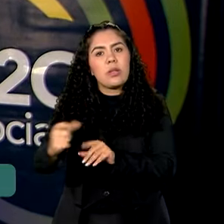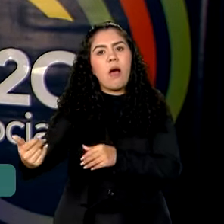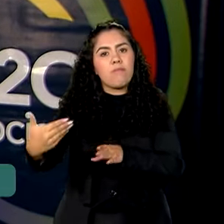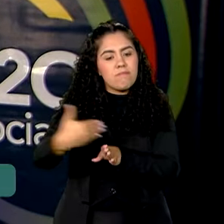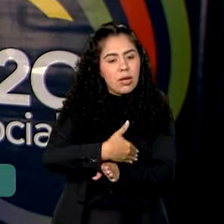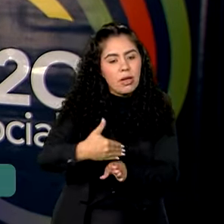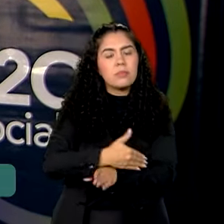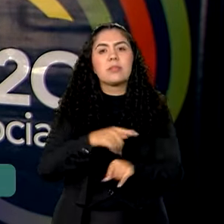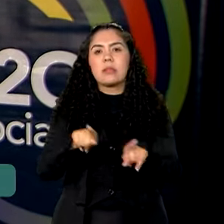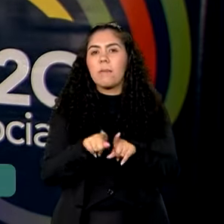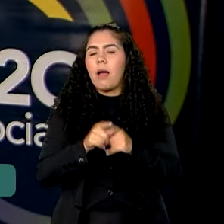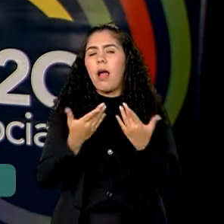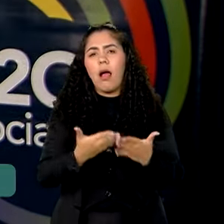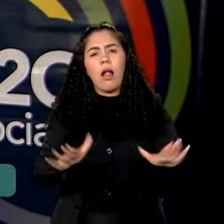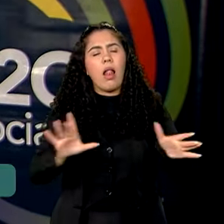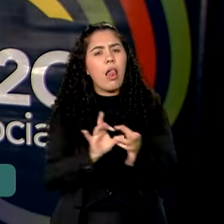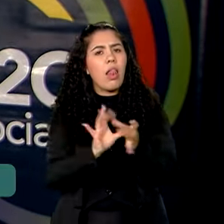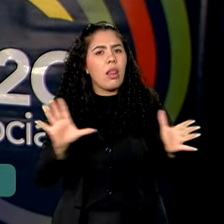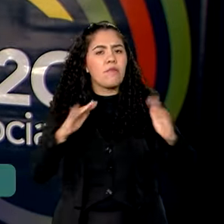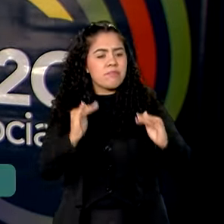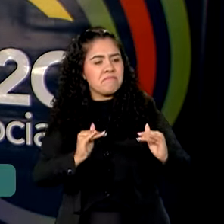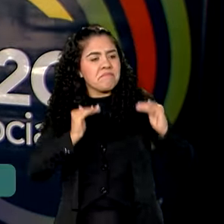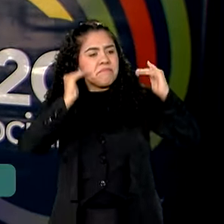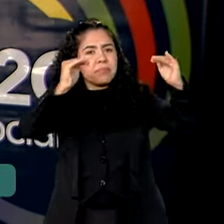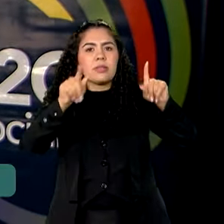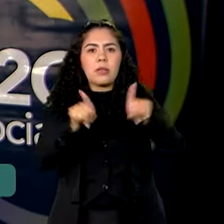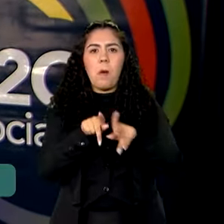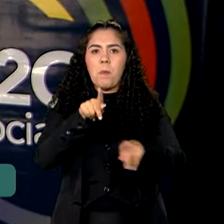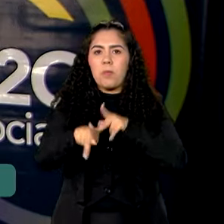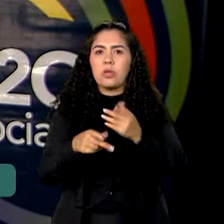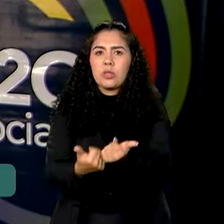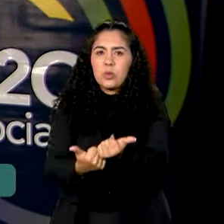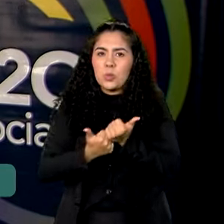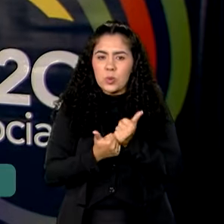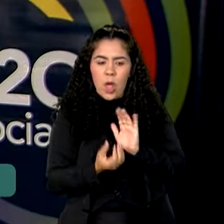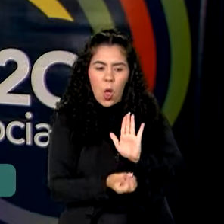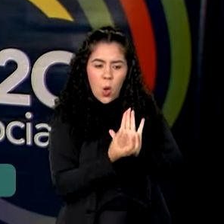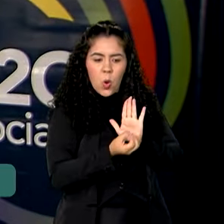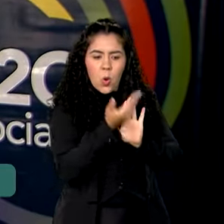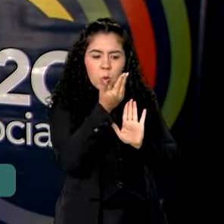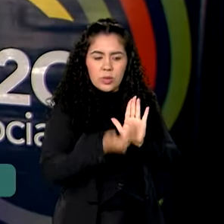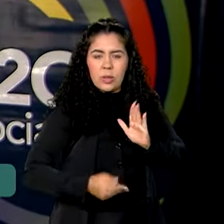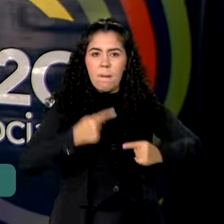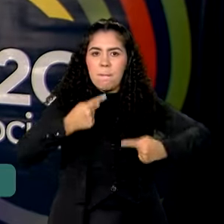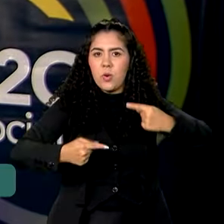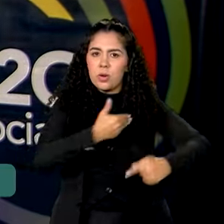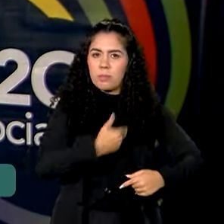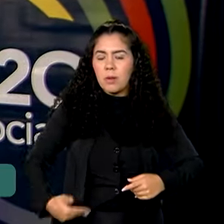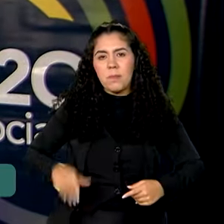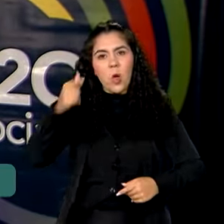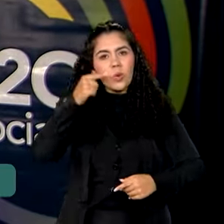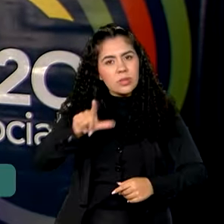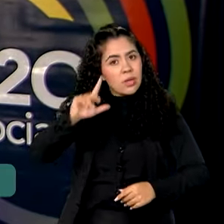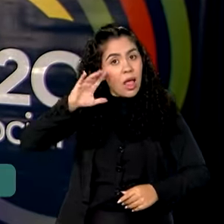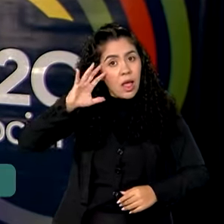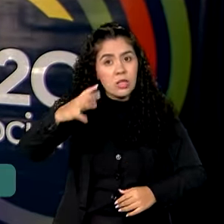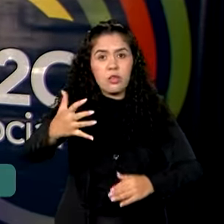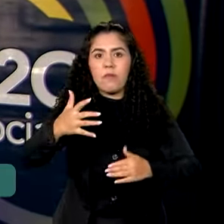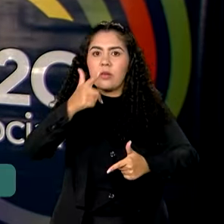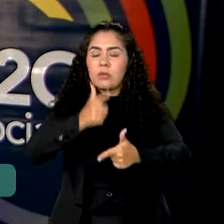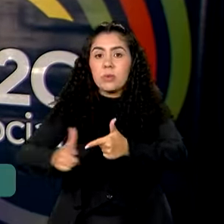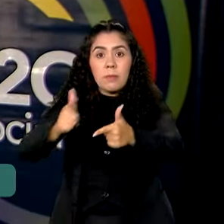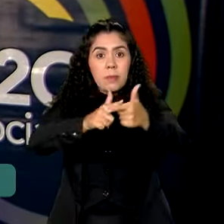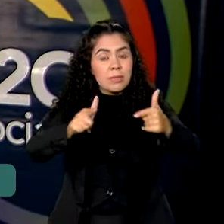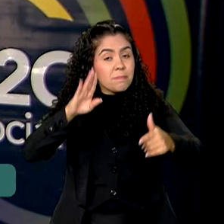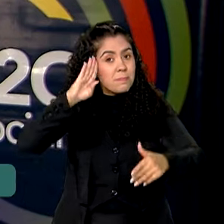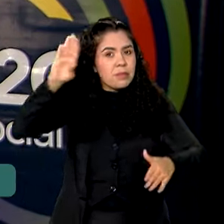ampla, de forma livre e soberana, o povo ajudando a construir políticas públicas para resolver as questões essenciais da sociedade brasileira